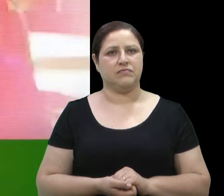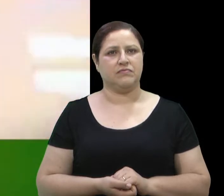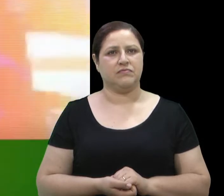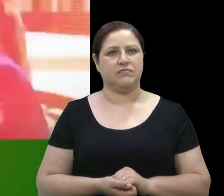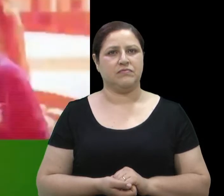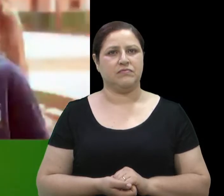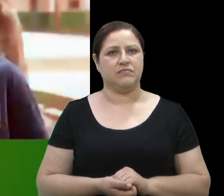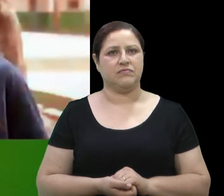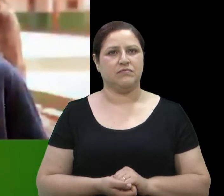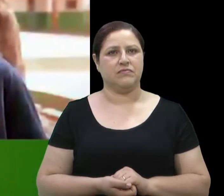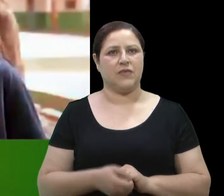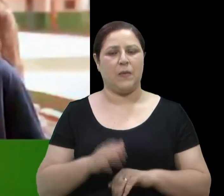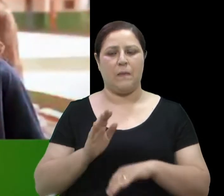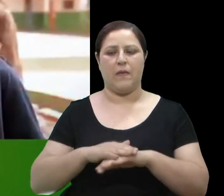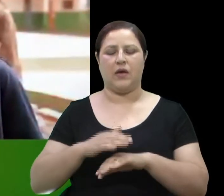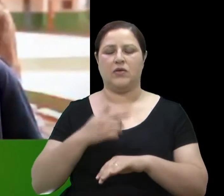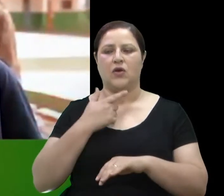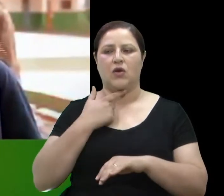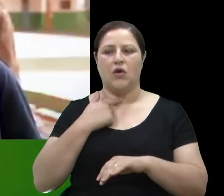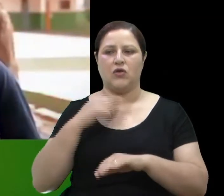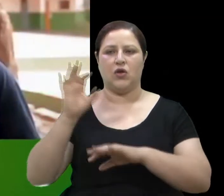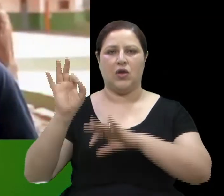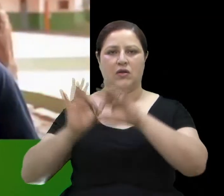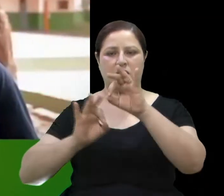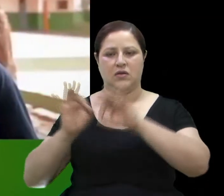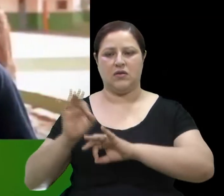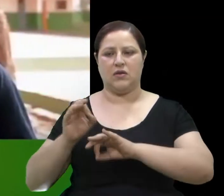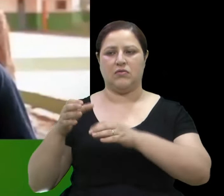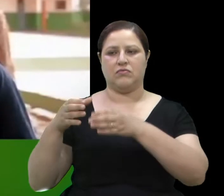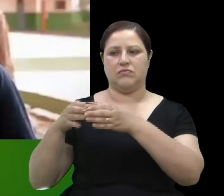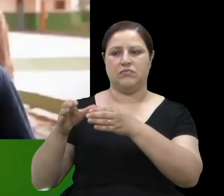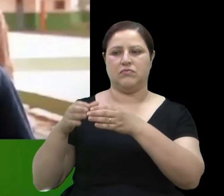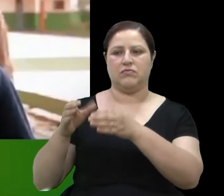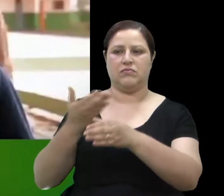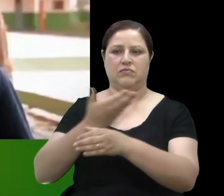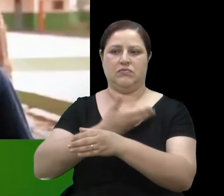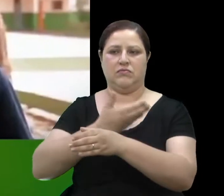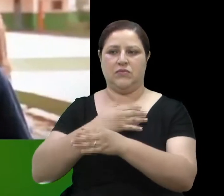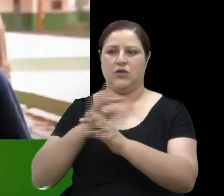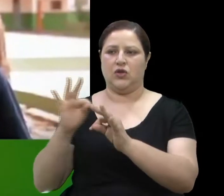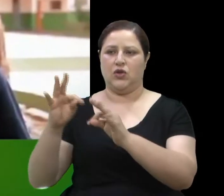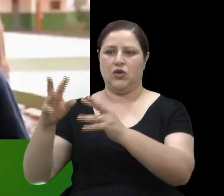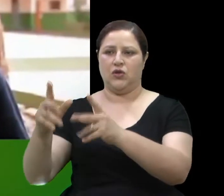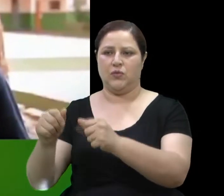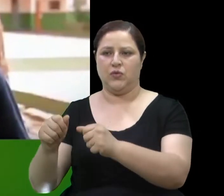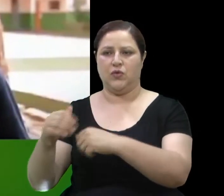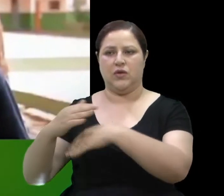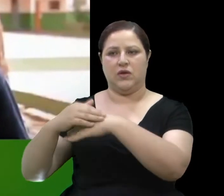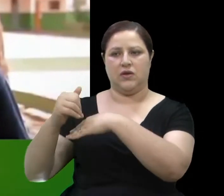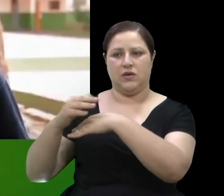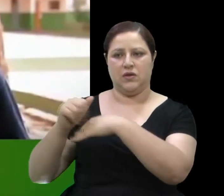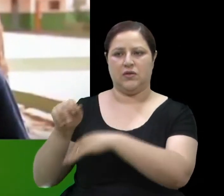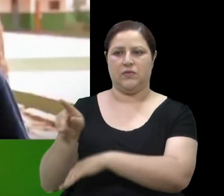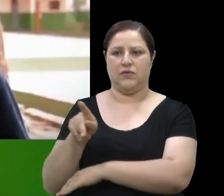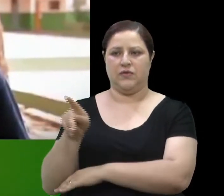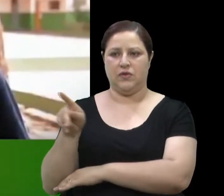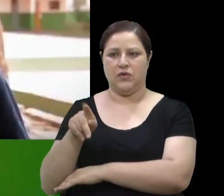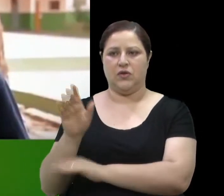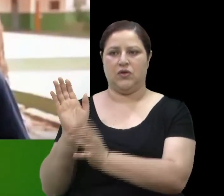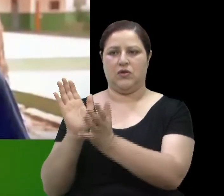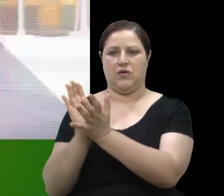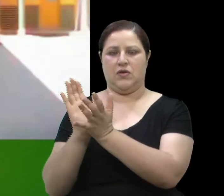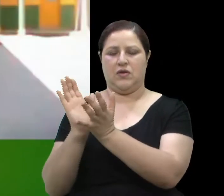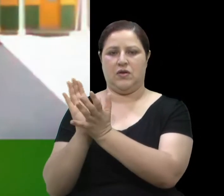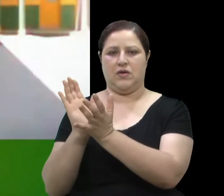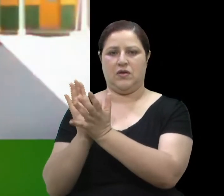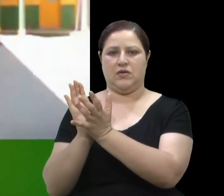O que eu mais gosto é a organização, o companheirismo. Todo mundo é muito querido aqui. Professores, os colegas.